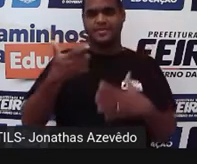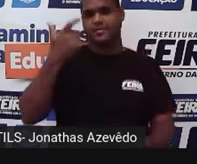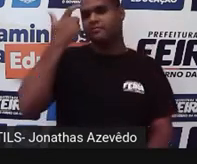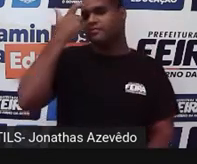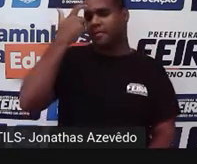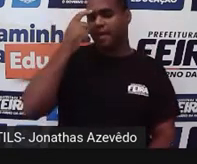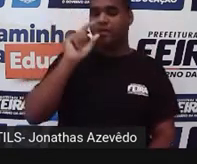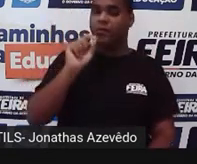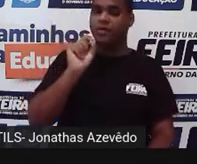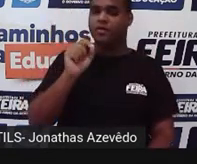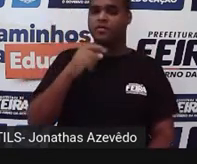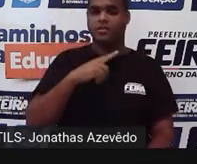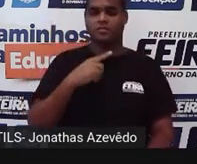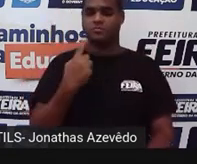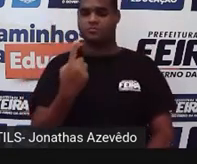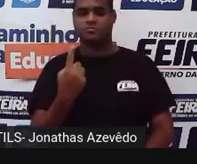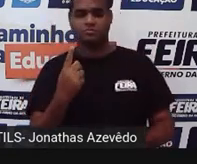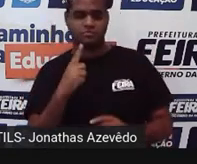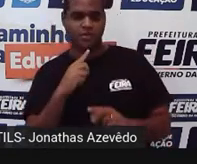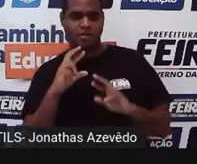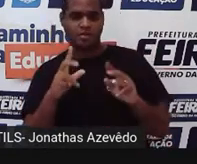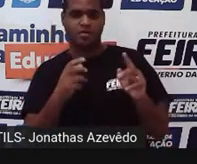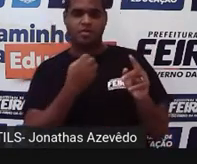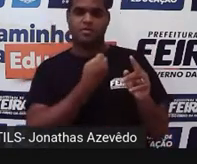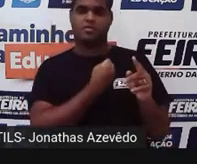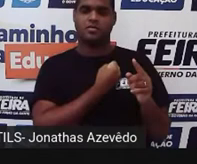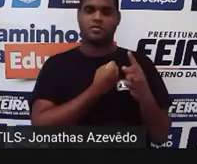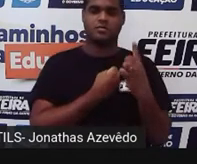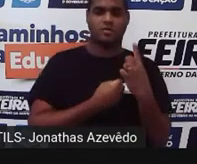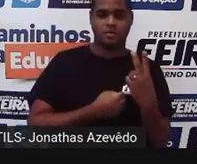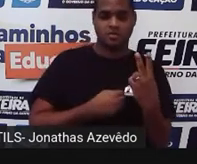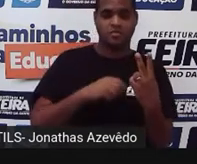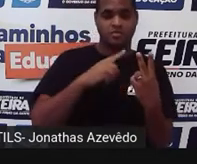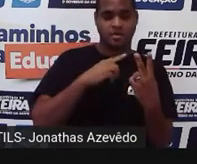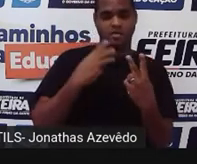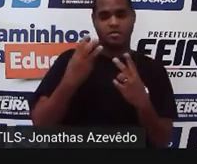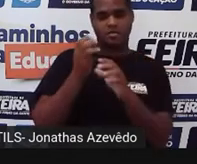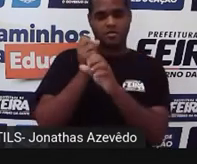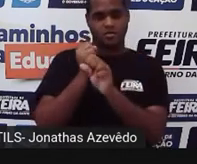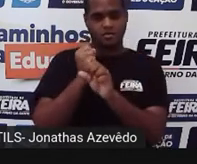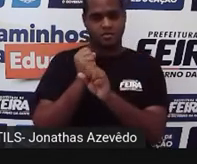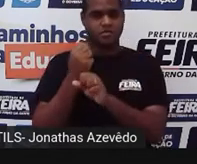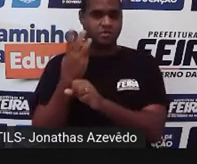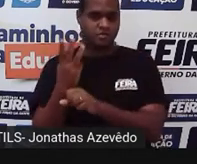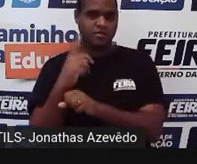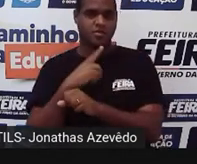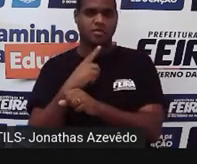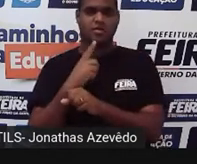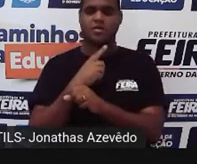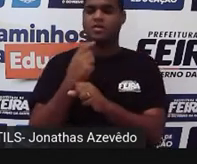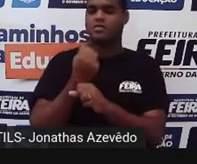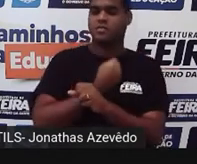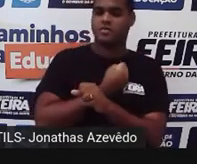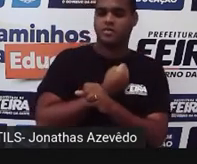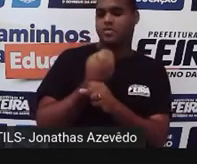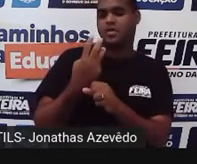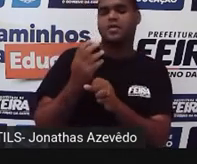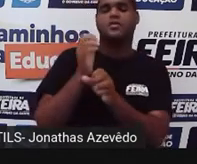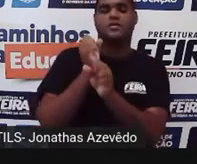A unidade 1 e a unidade 2 vai ter peso 3 e a unidade 3 vai ter peso 4.